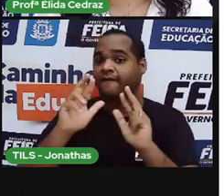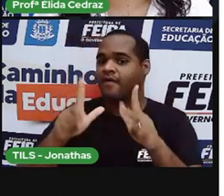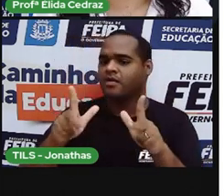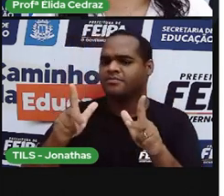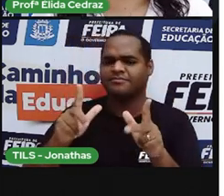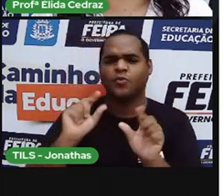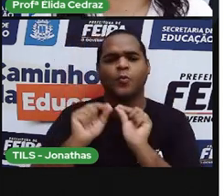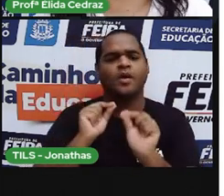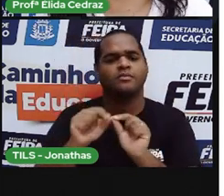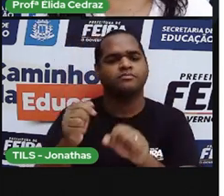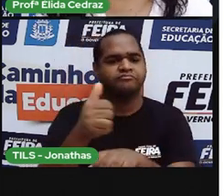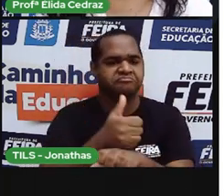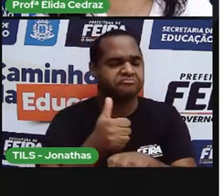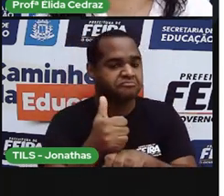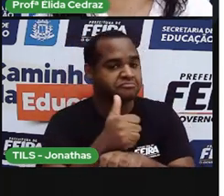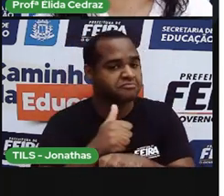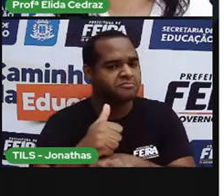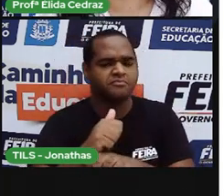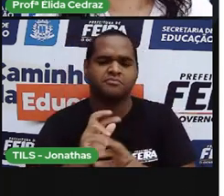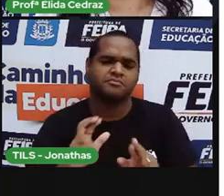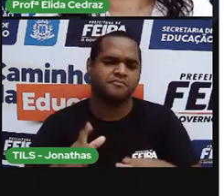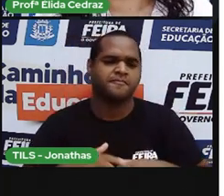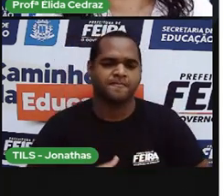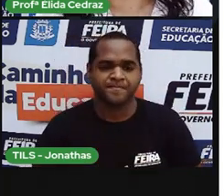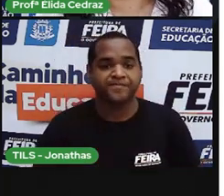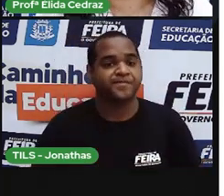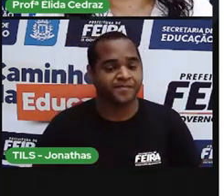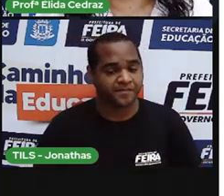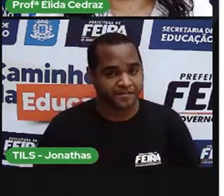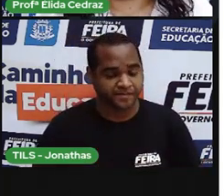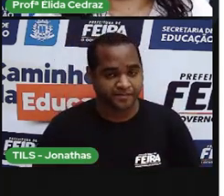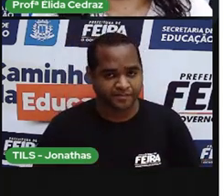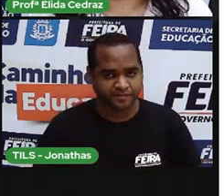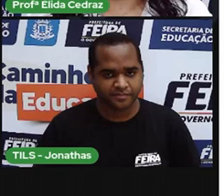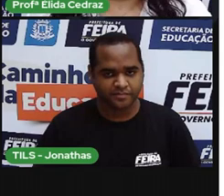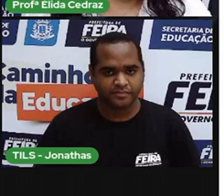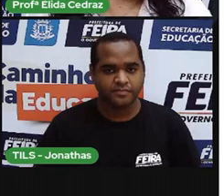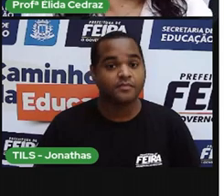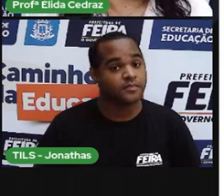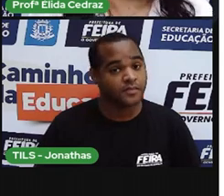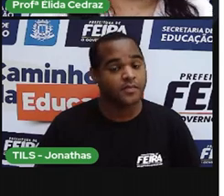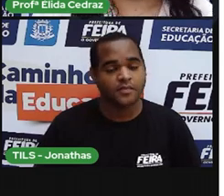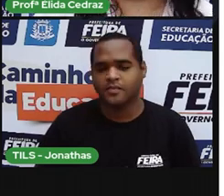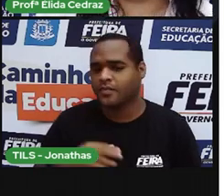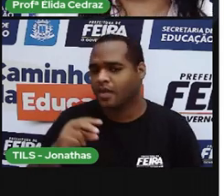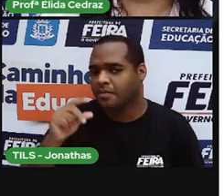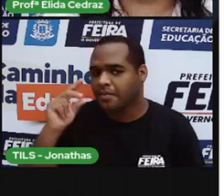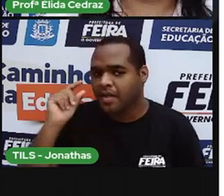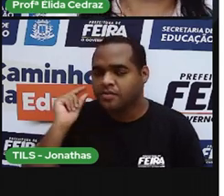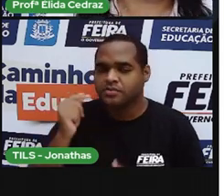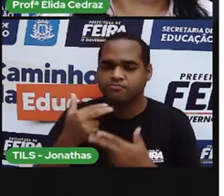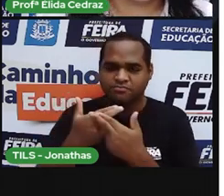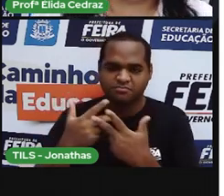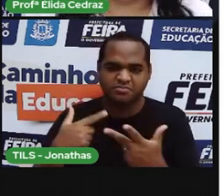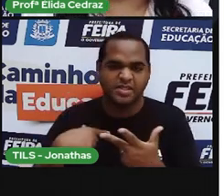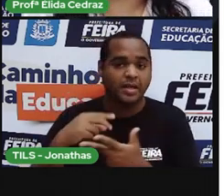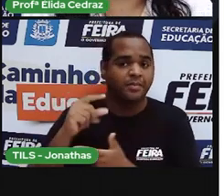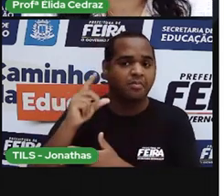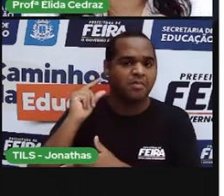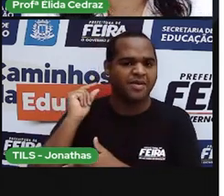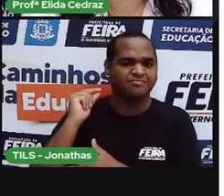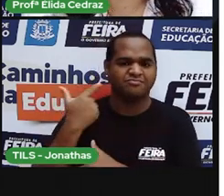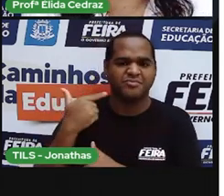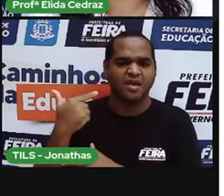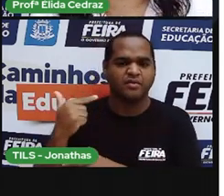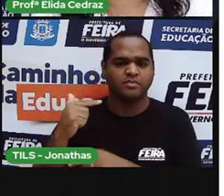e isso não é diferente com as profissões. Muitas profissões de antigamente